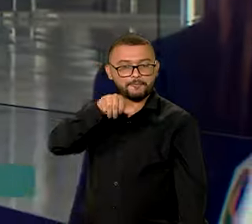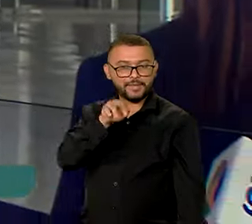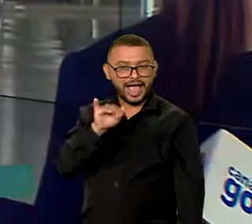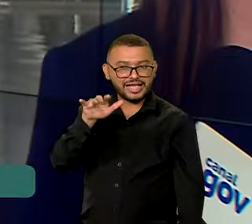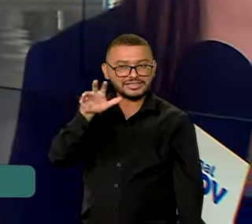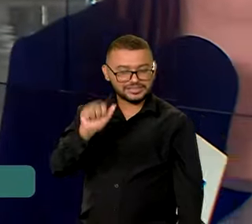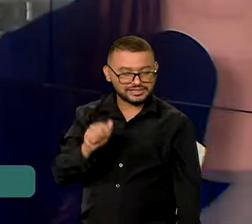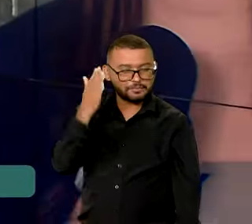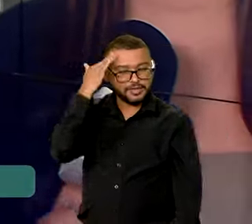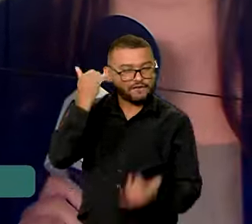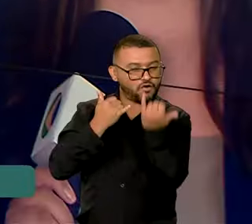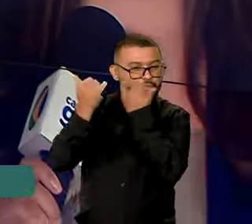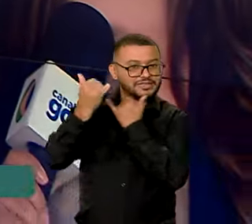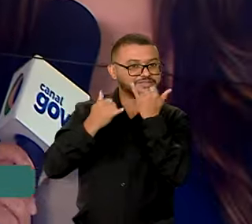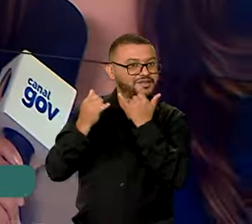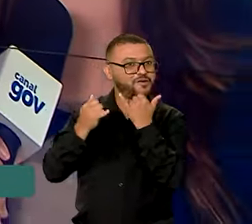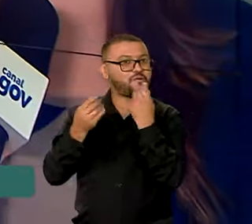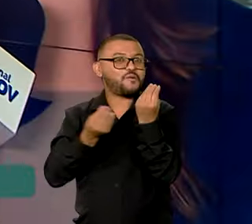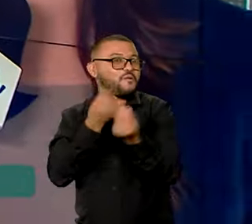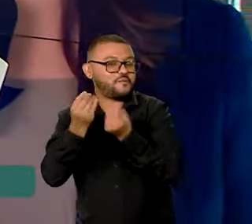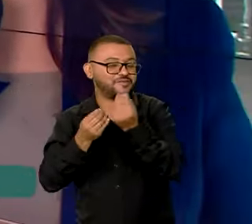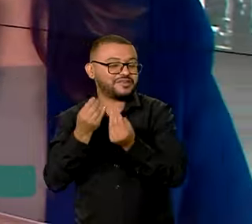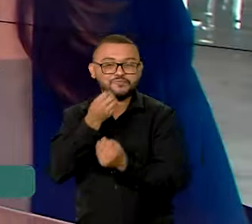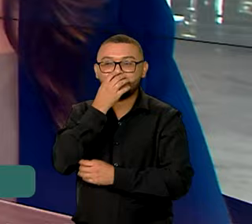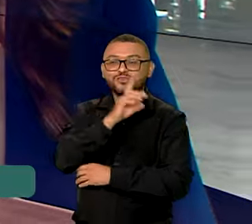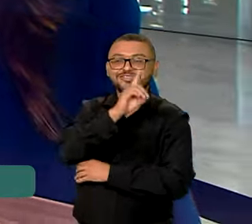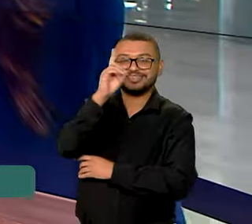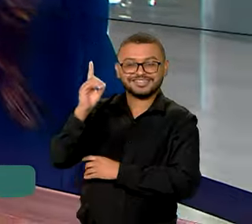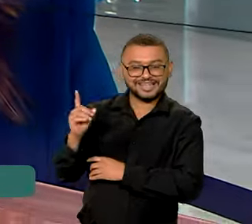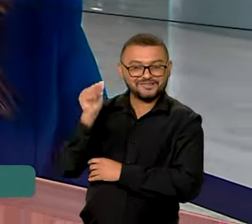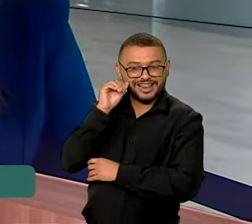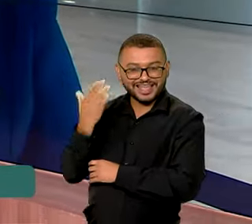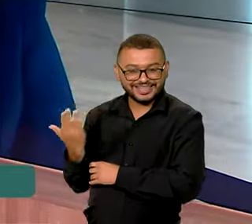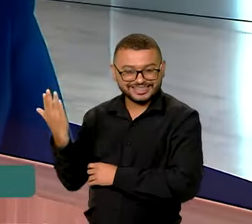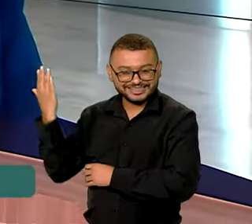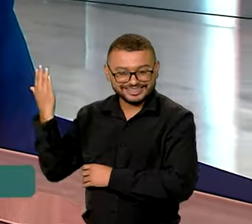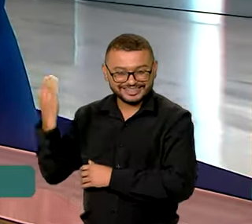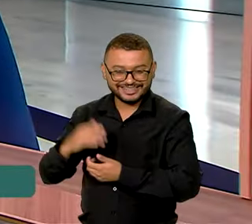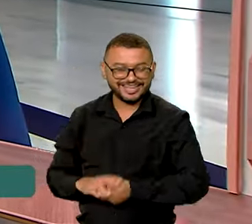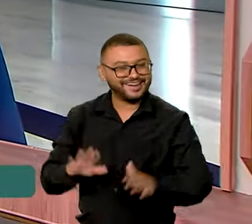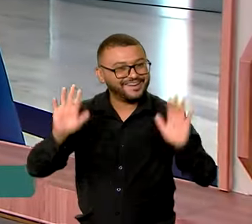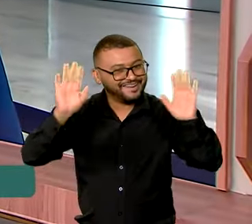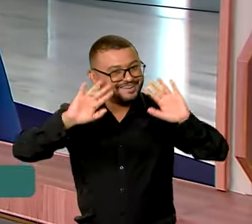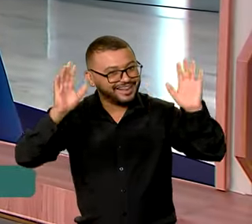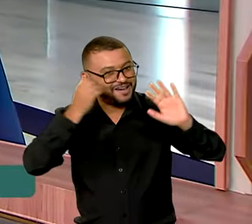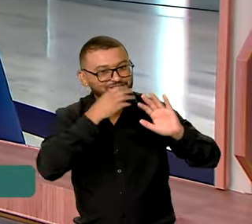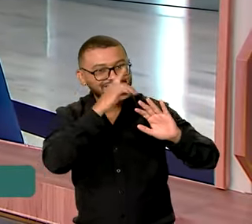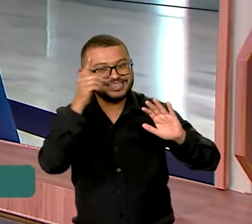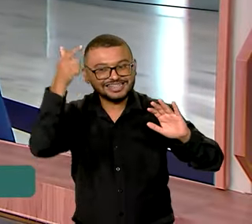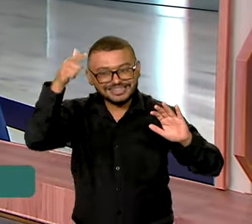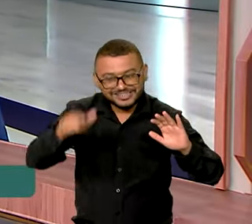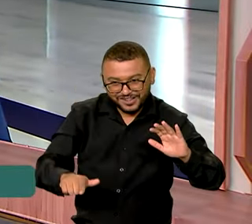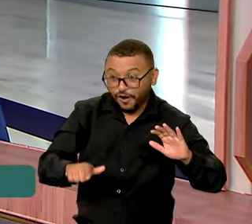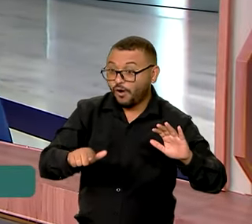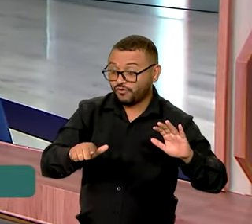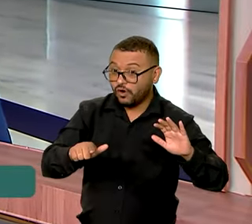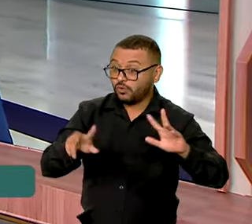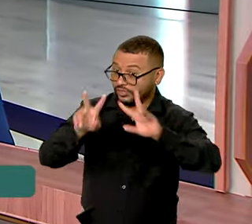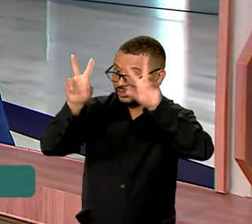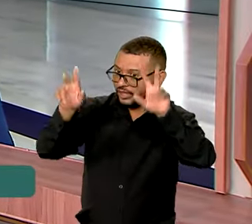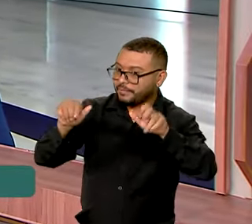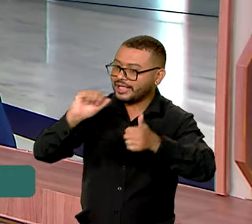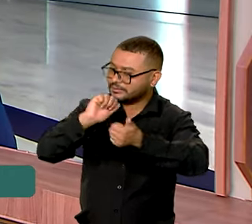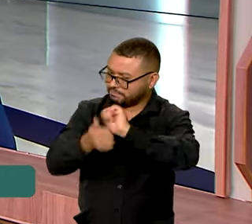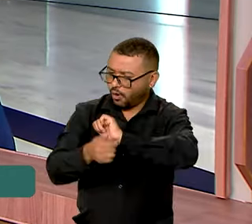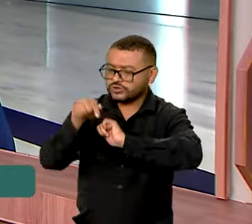informações sobre essa preparação. Bom dia para você de novo, Marcinha. Bom dia mais uma vez para você, Vanessa. O assunto agora é